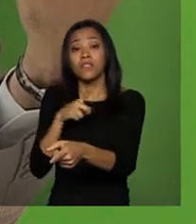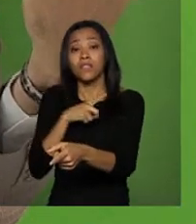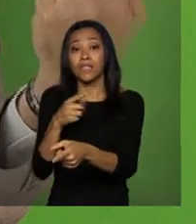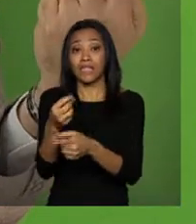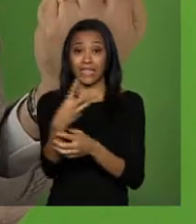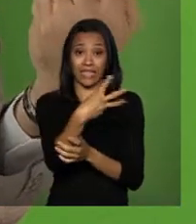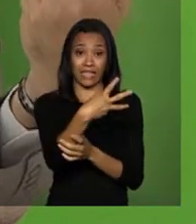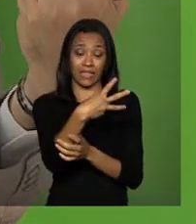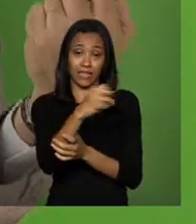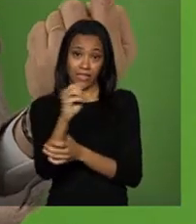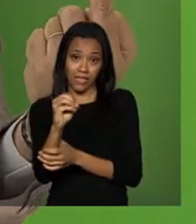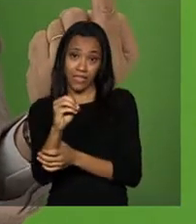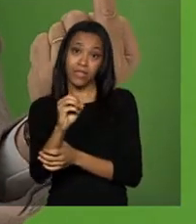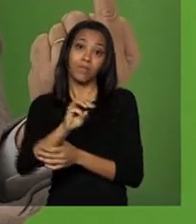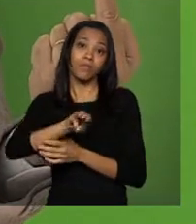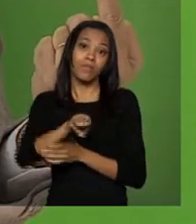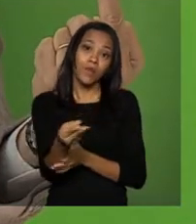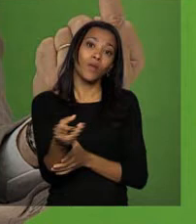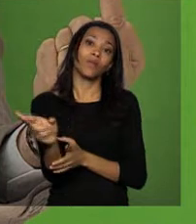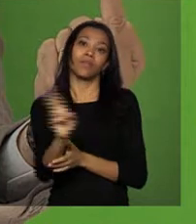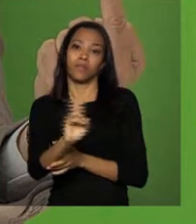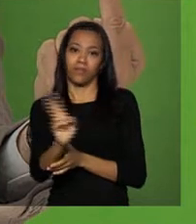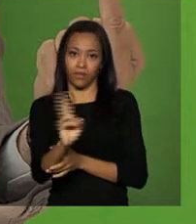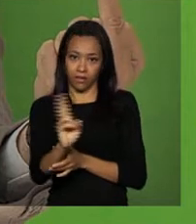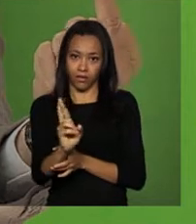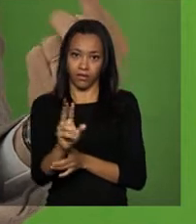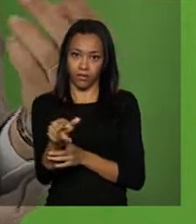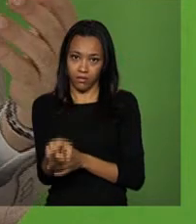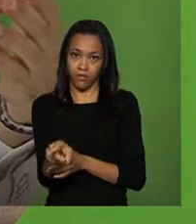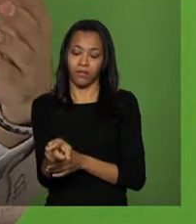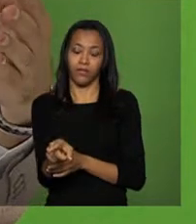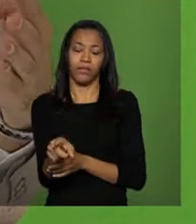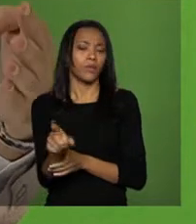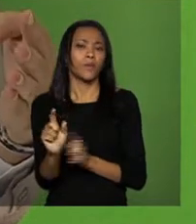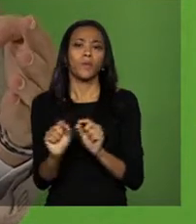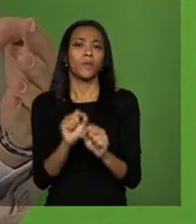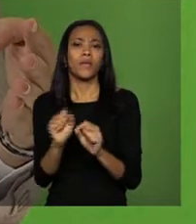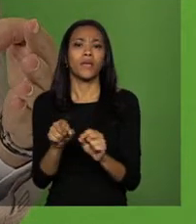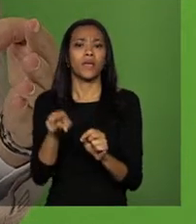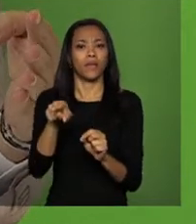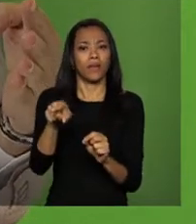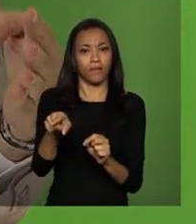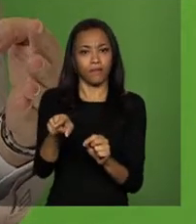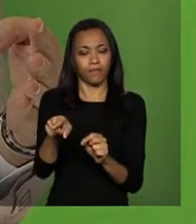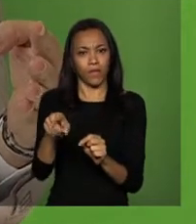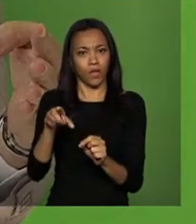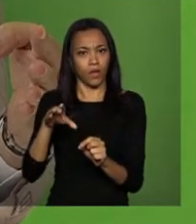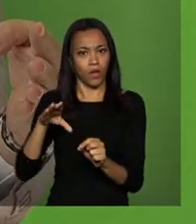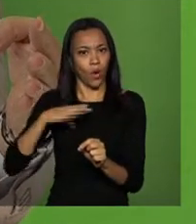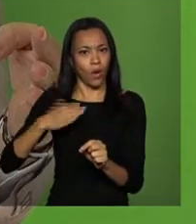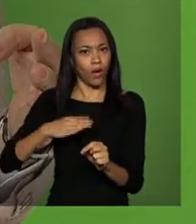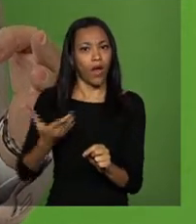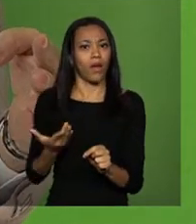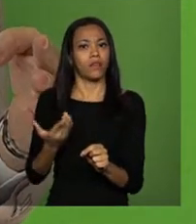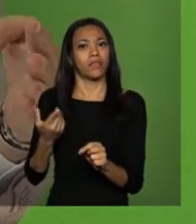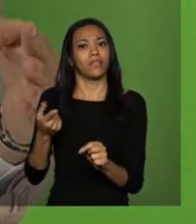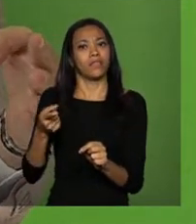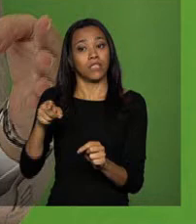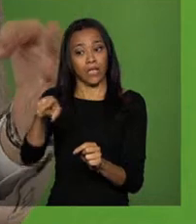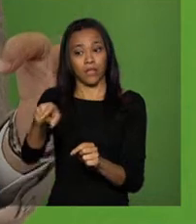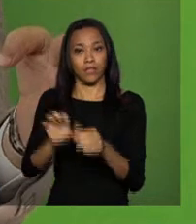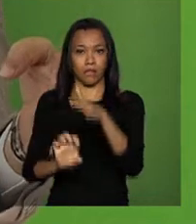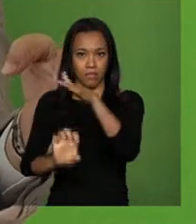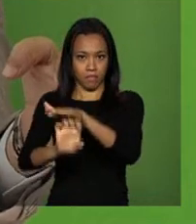entre financiamento e subvenção. E o que permite a ousadia e a ambição de uma